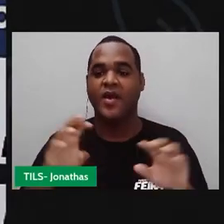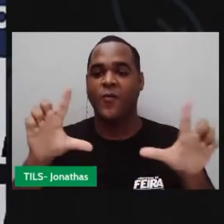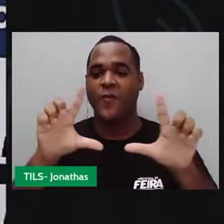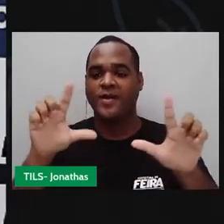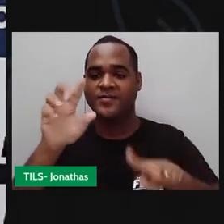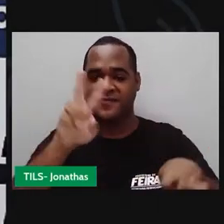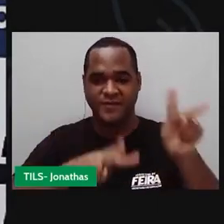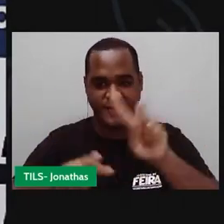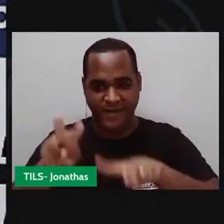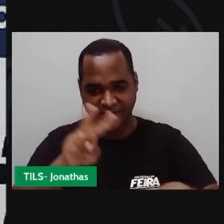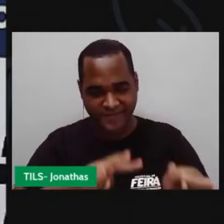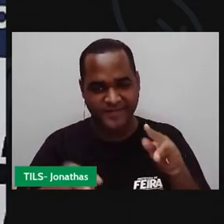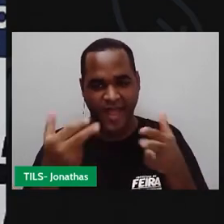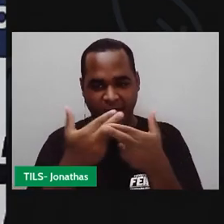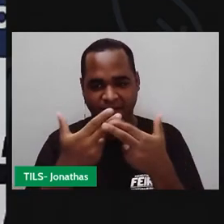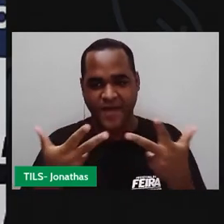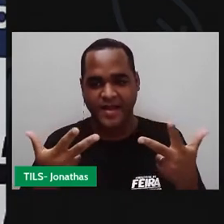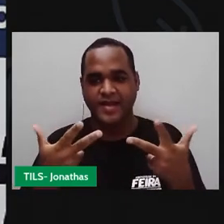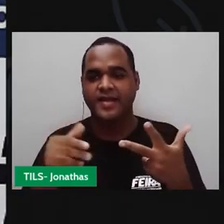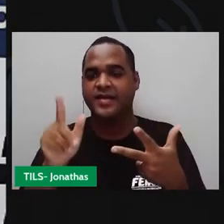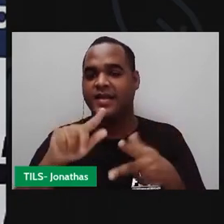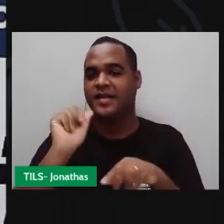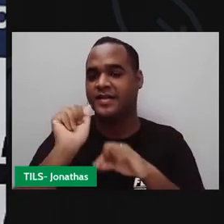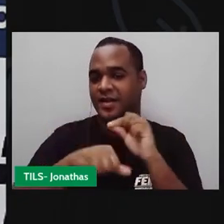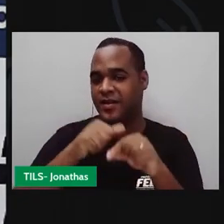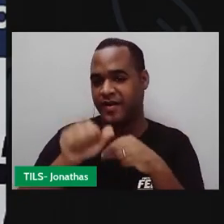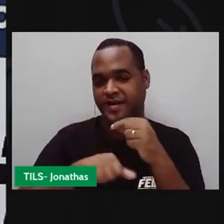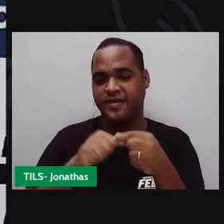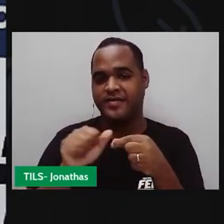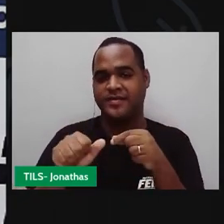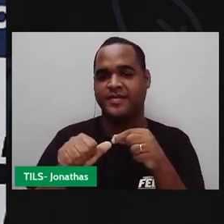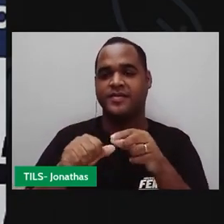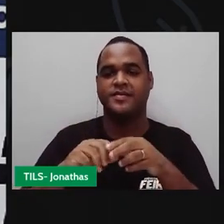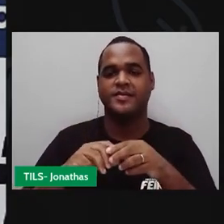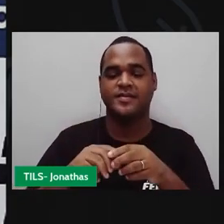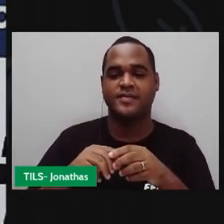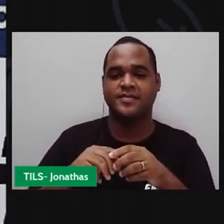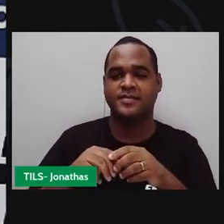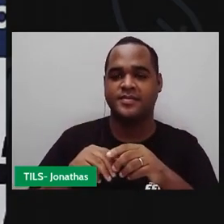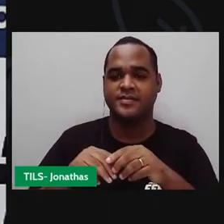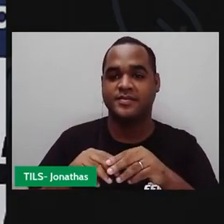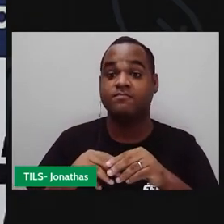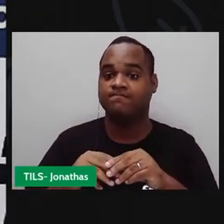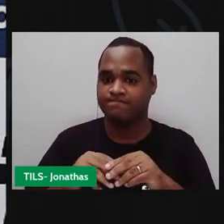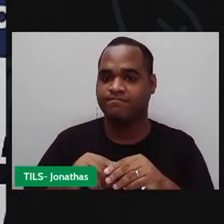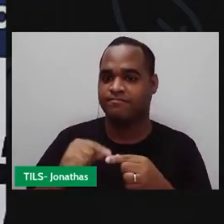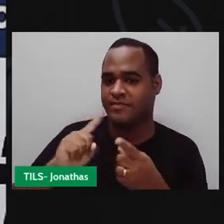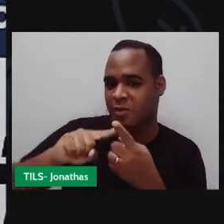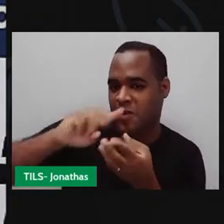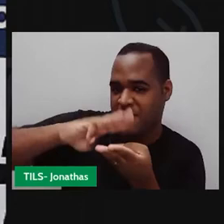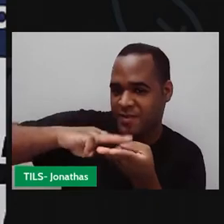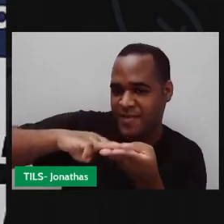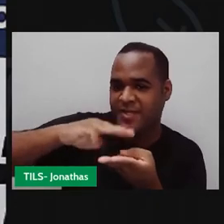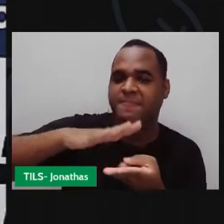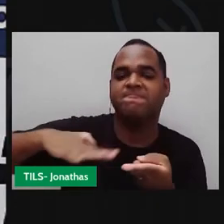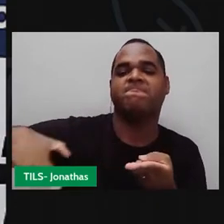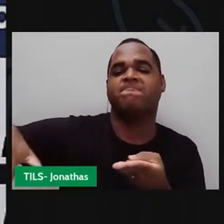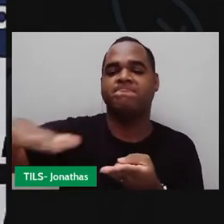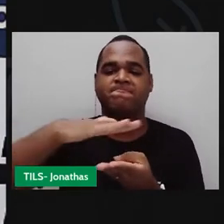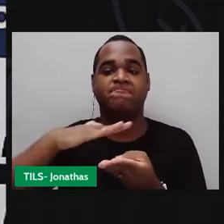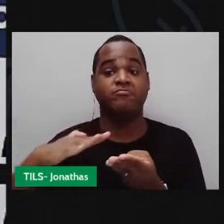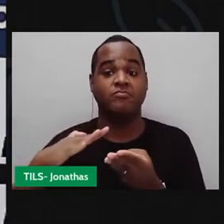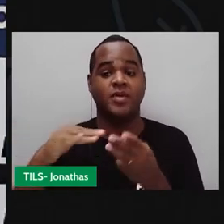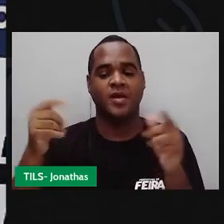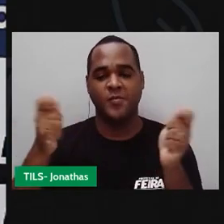que é onde a mágica, ela acontece, né? A nossa aula de matemática acontece aqui, é